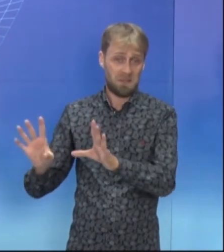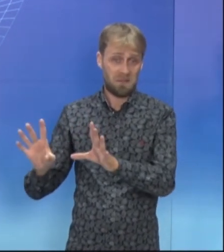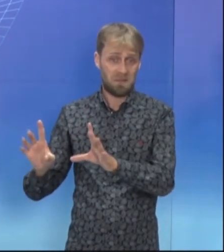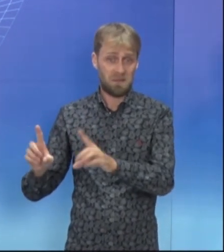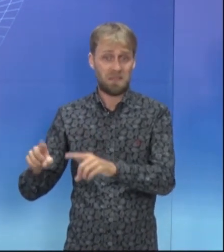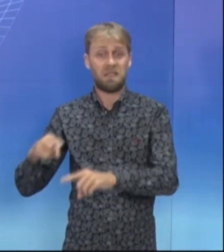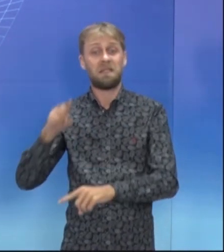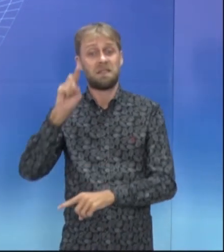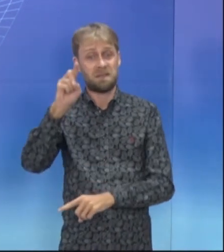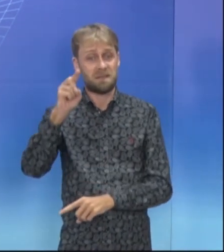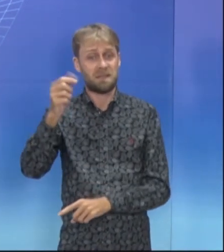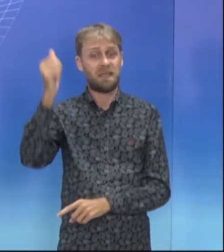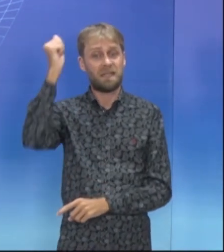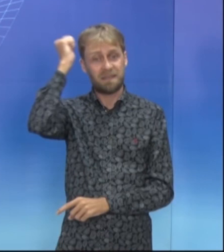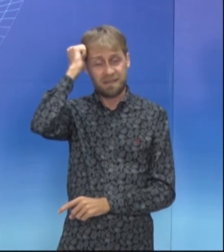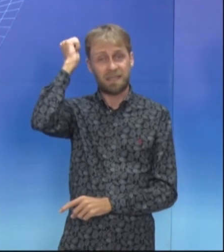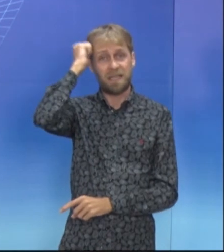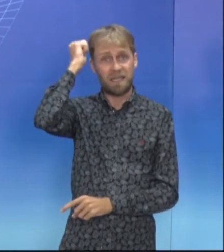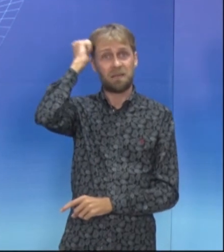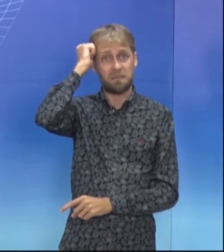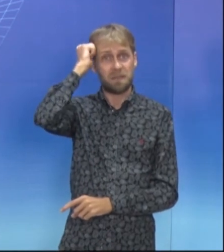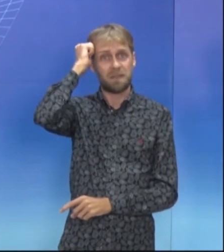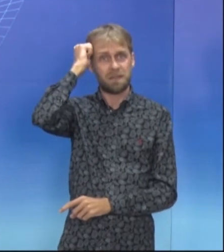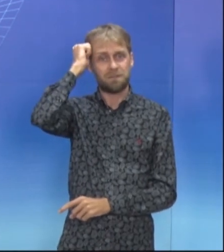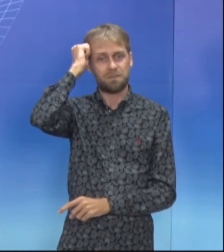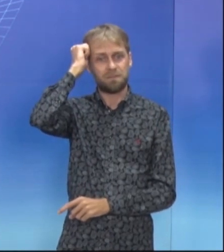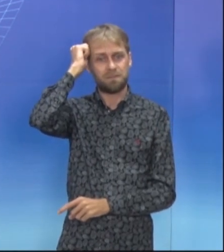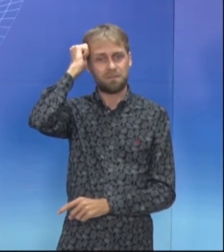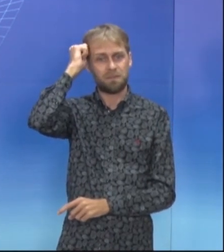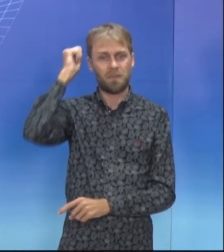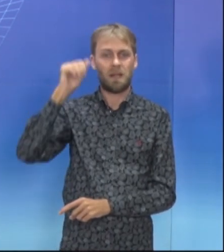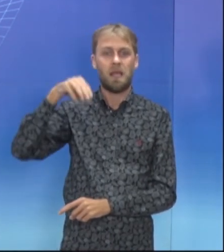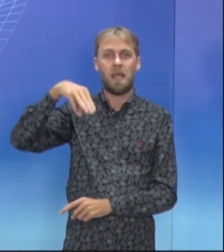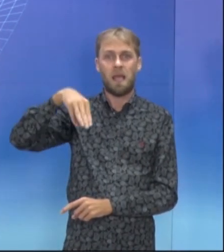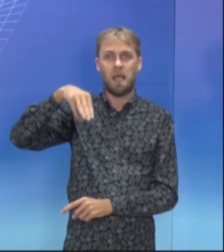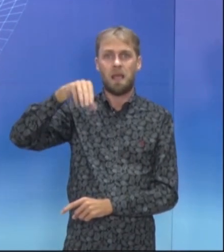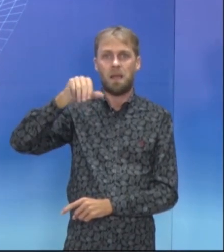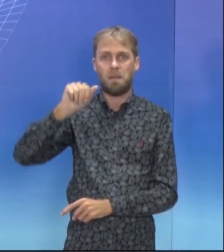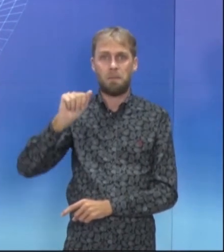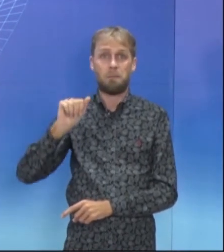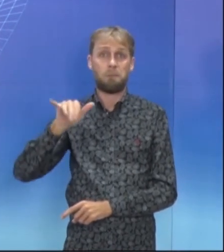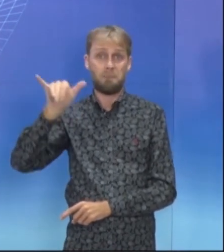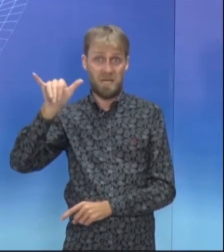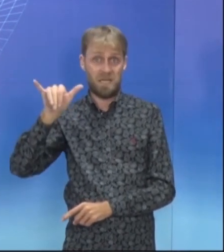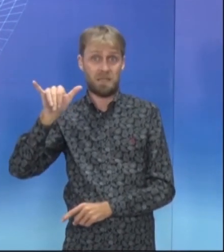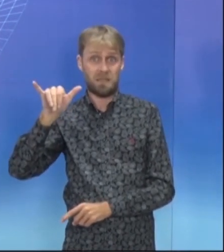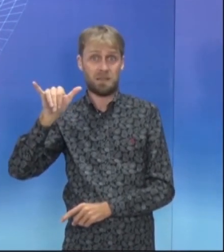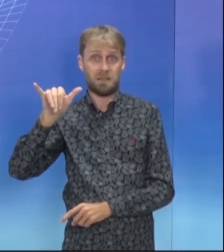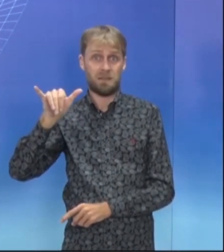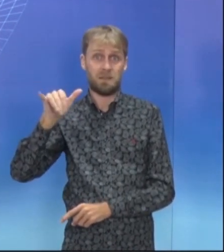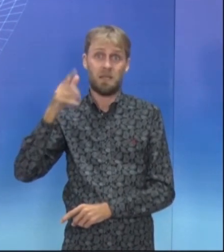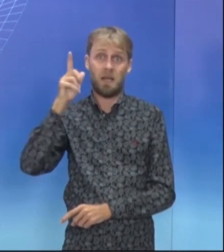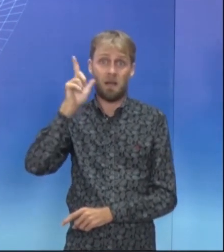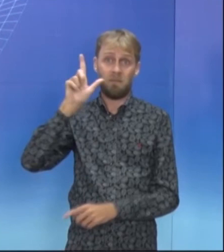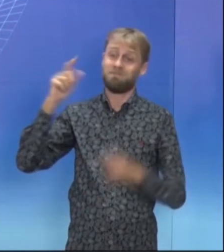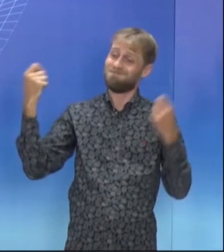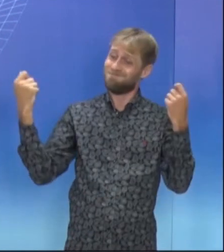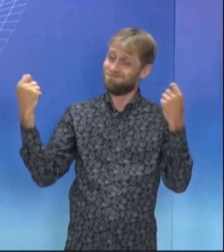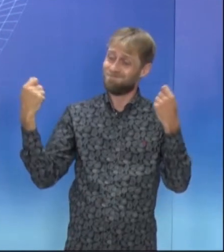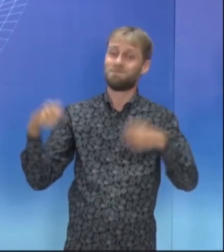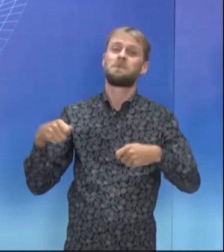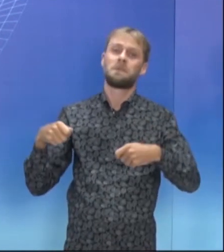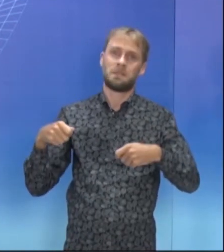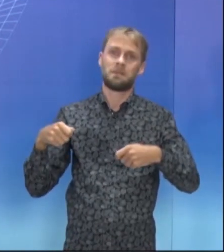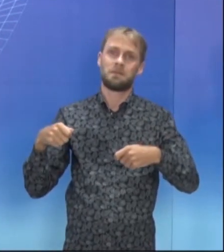regret. May é poder de possibilidade. Lembrando que nós temos também o can, que é poder de capacidade. O may é poder de